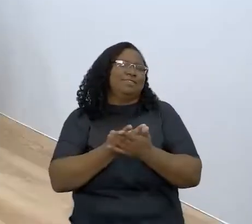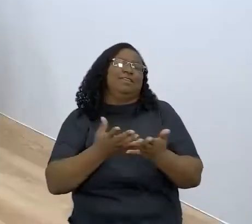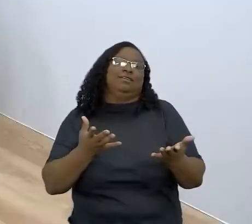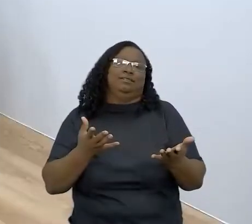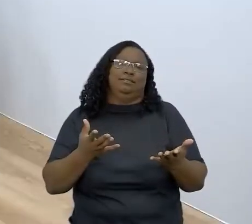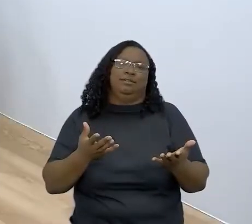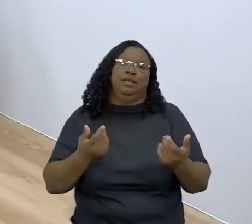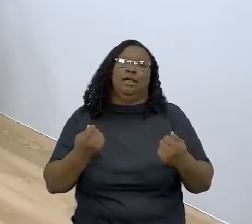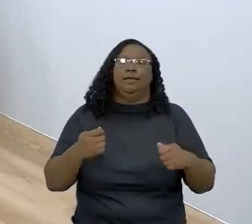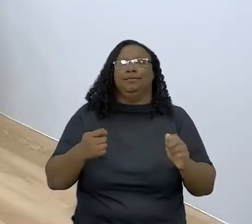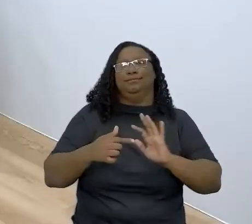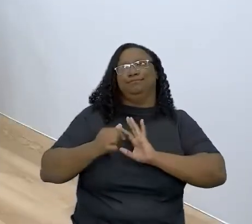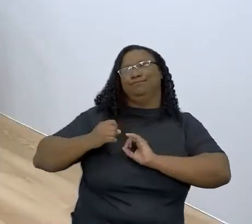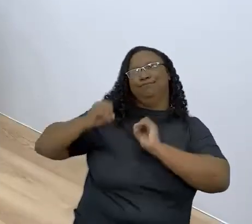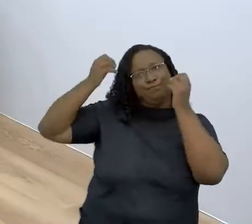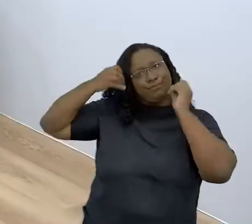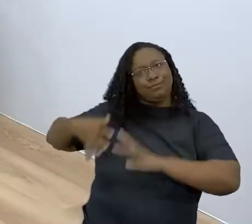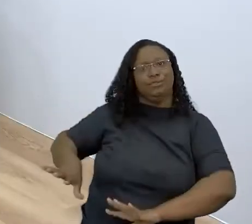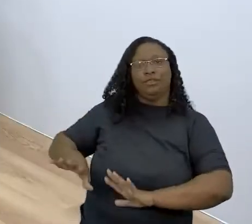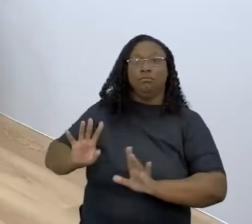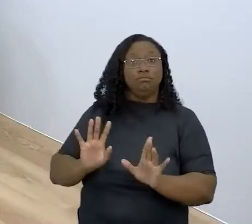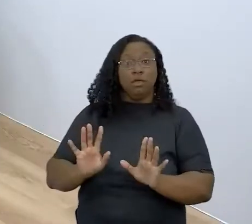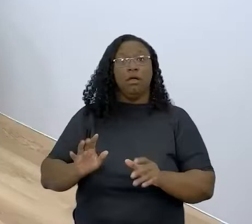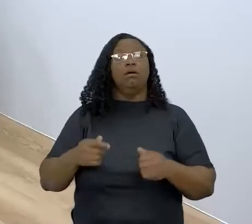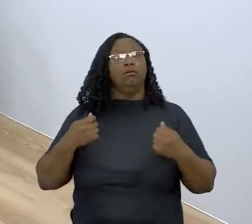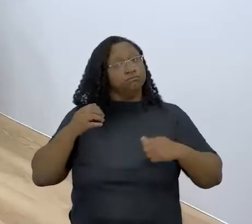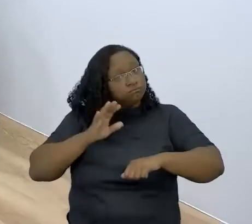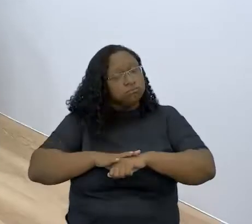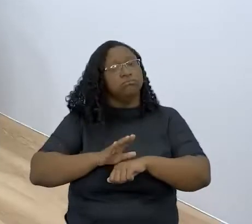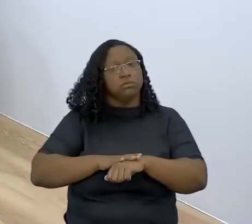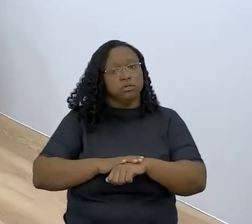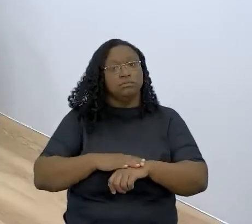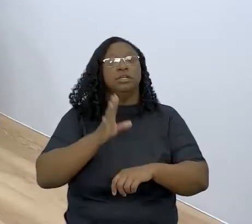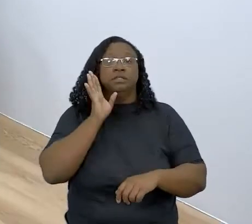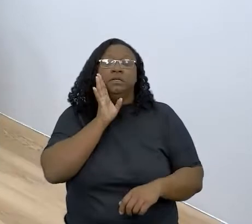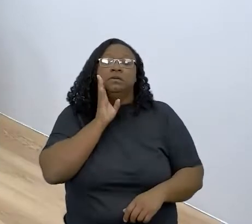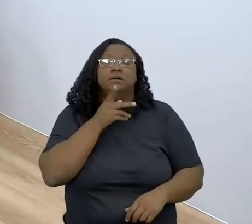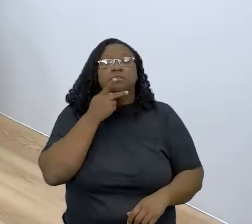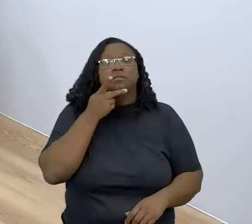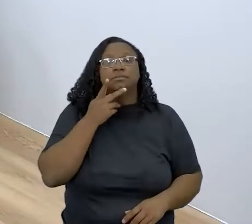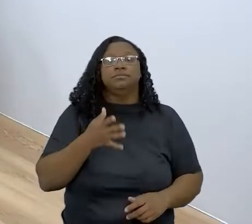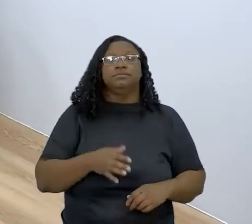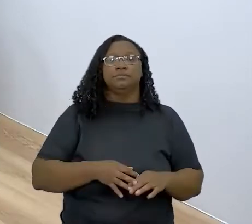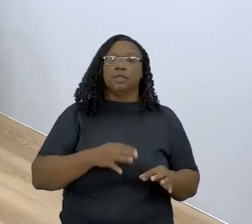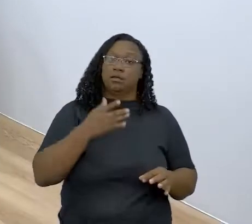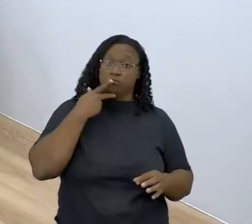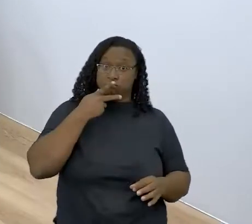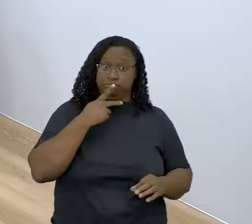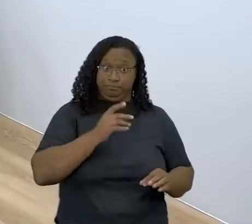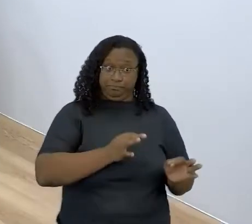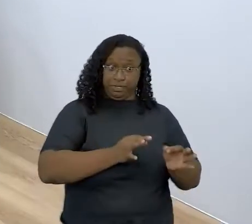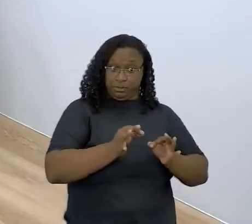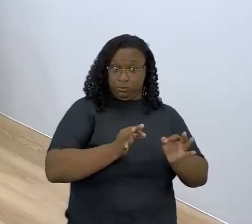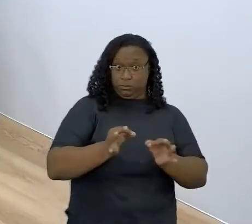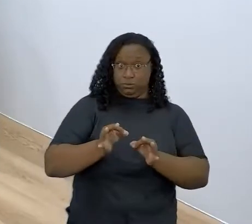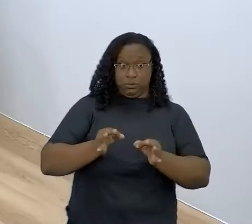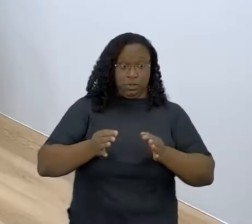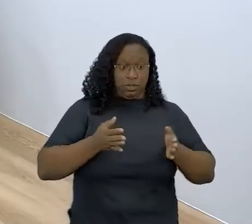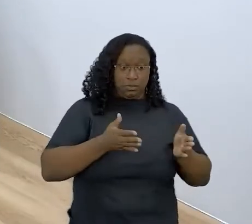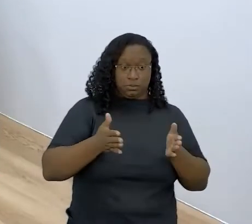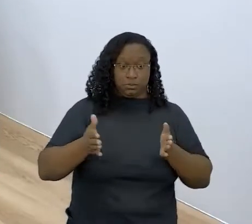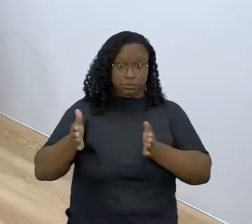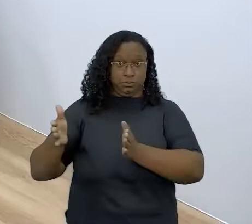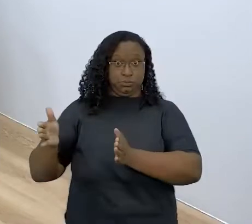Exatamente. Muito, muito, muito legal o que você está falando. Ó, falando aí em planejamento e monitoramento, a gente viu que quando a gente